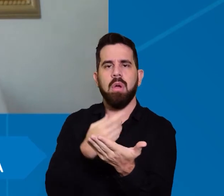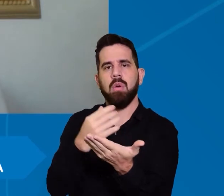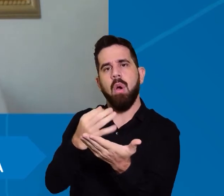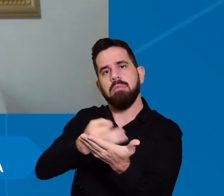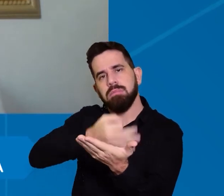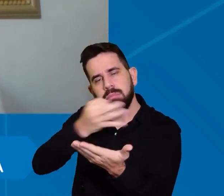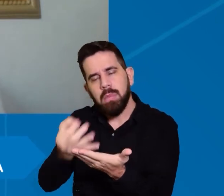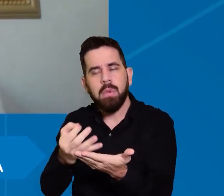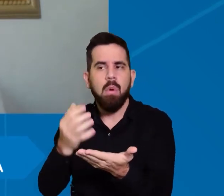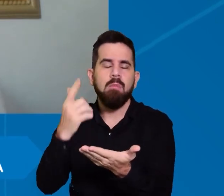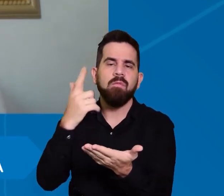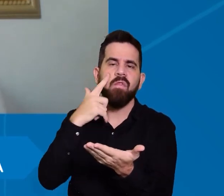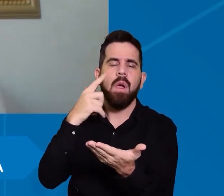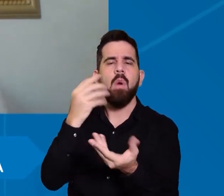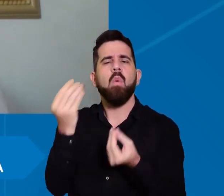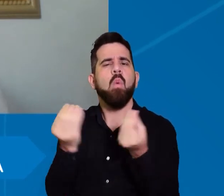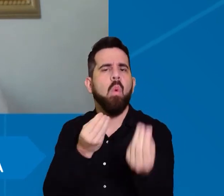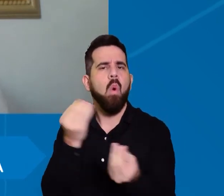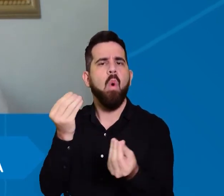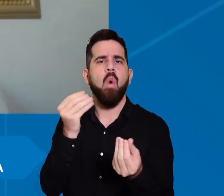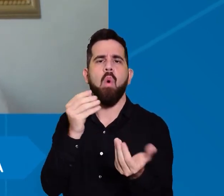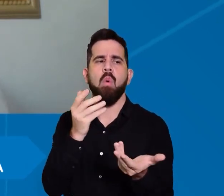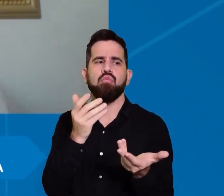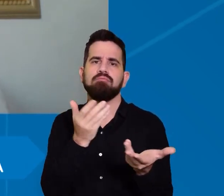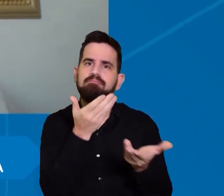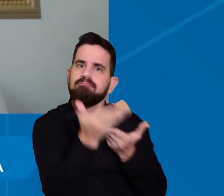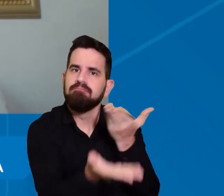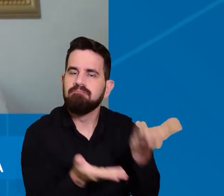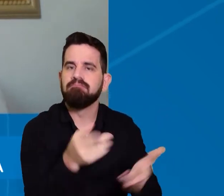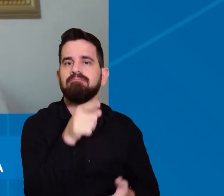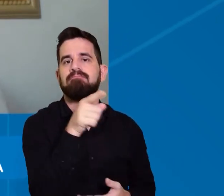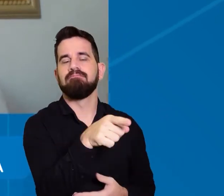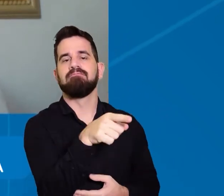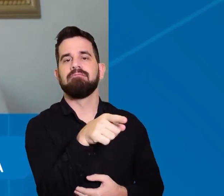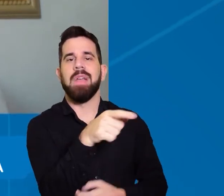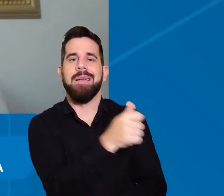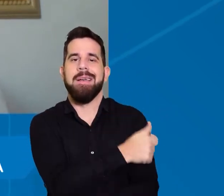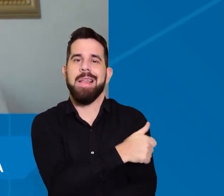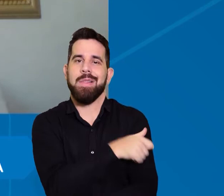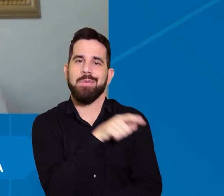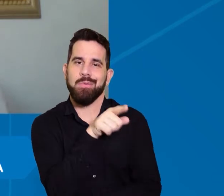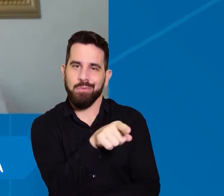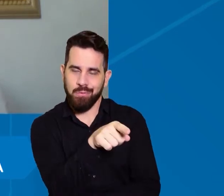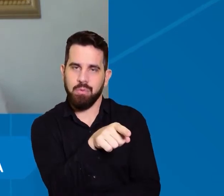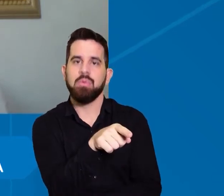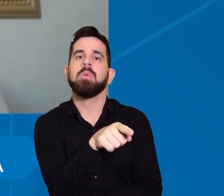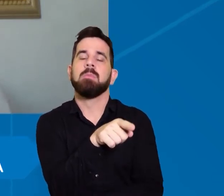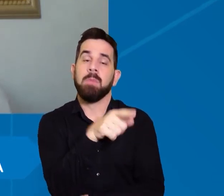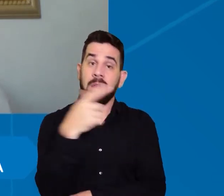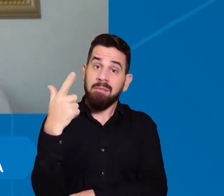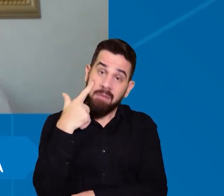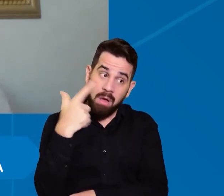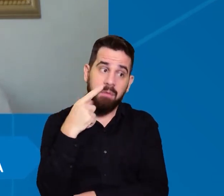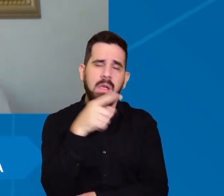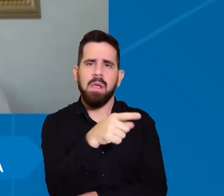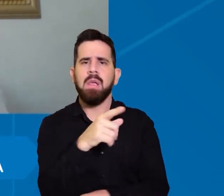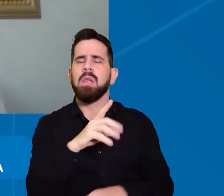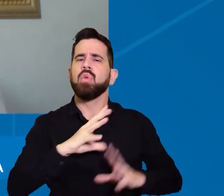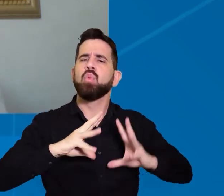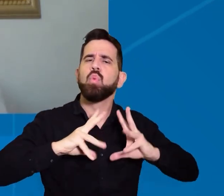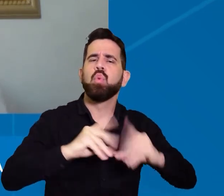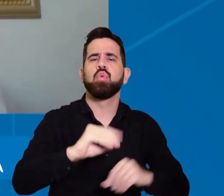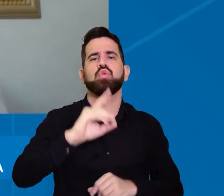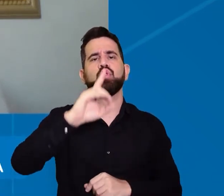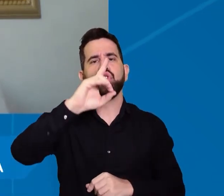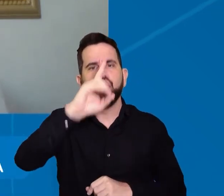e favorável que o professor adote para que aquela pessoa tenha todos os direitos